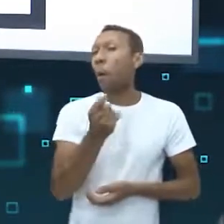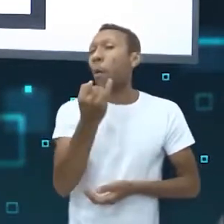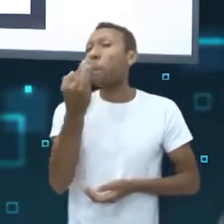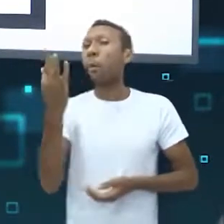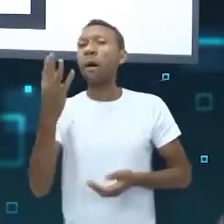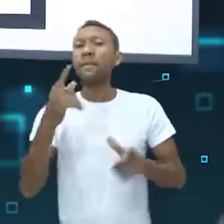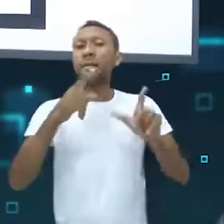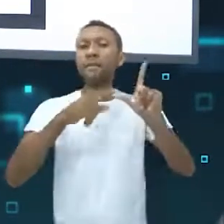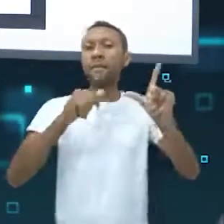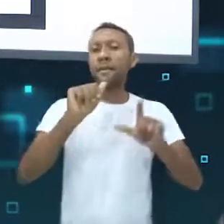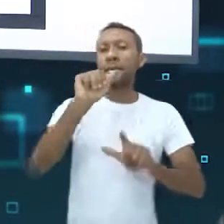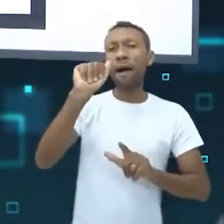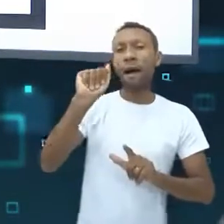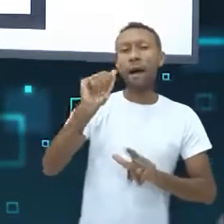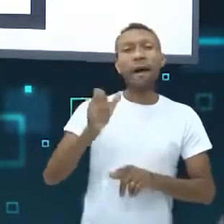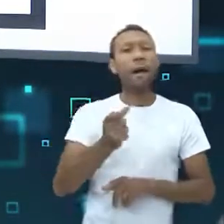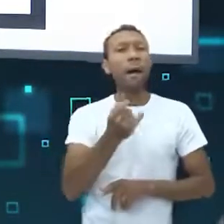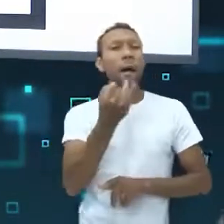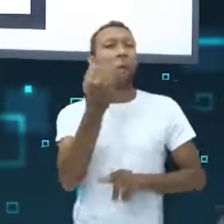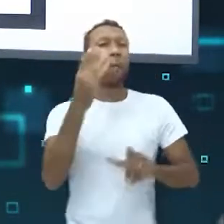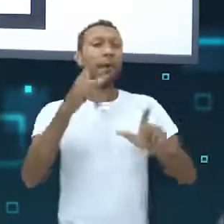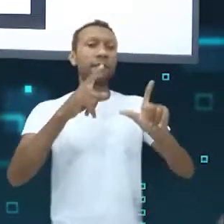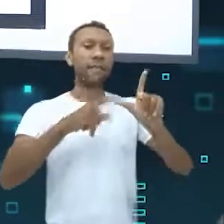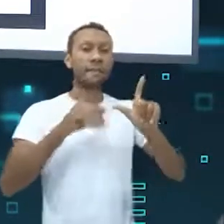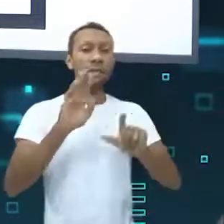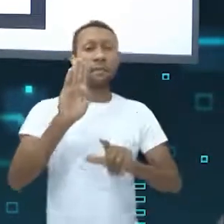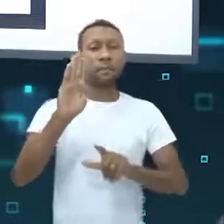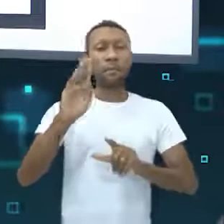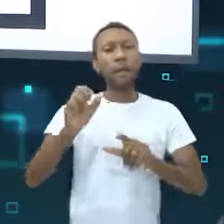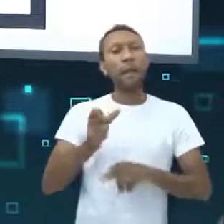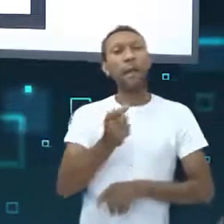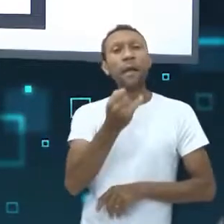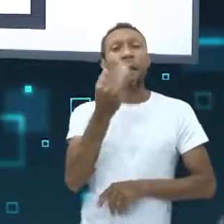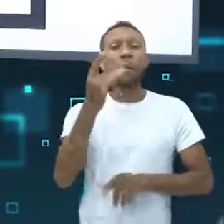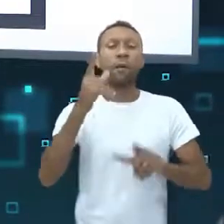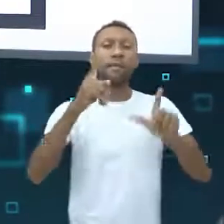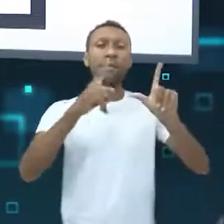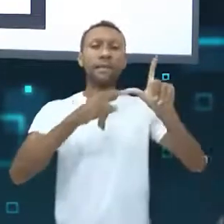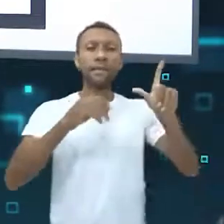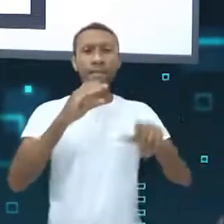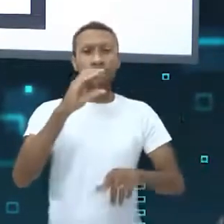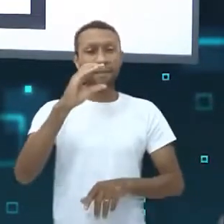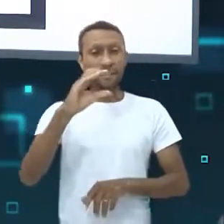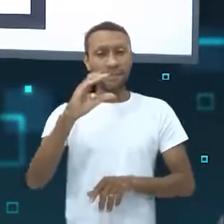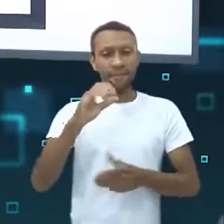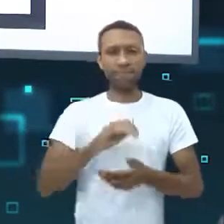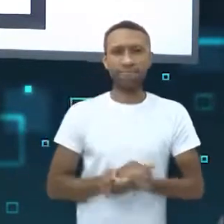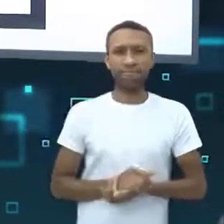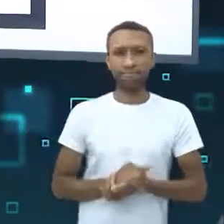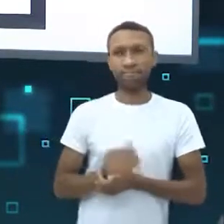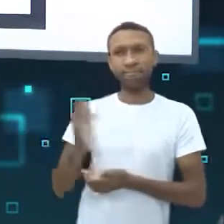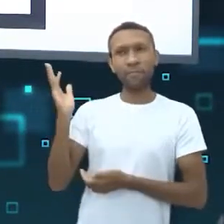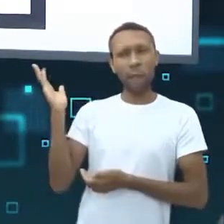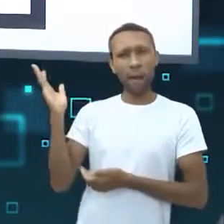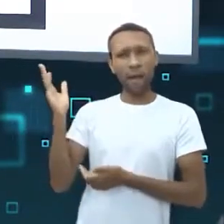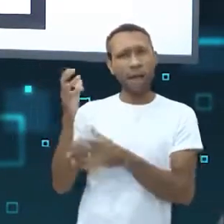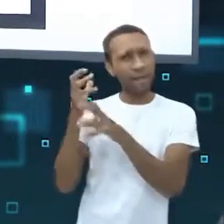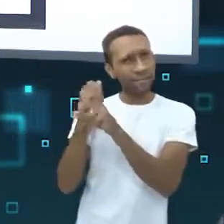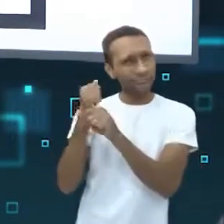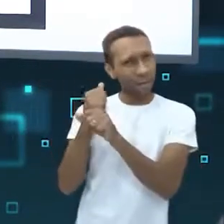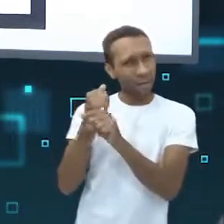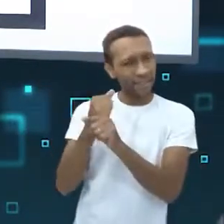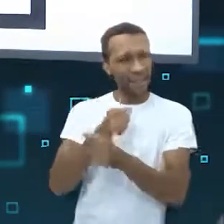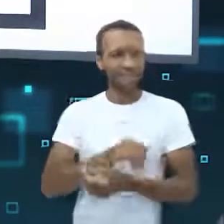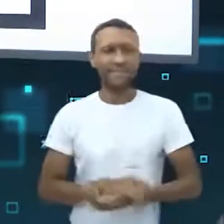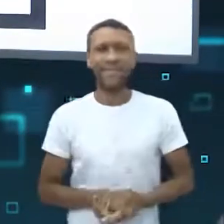letras A você marcou, quantas letras B e quantas letras C, para a gente poder fazer a conta. Olha a matemática aí, hein?